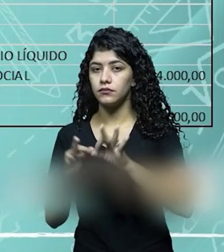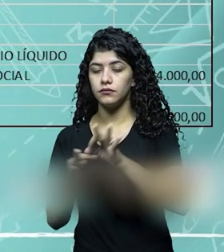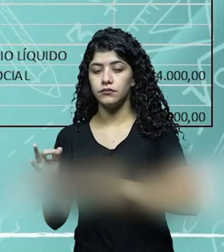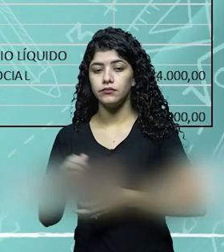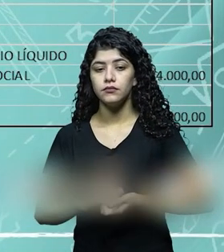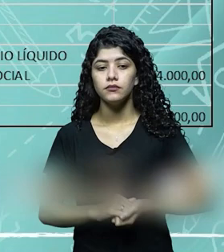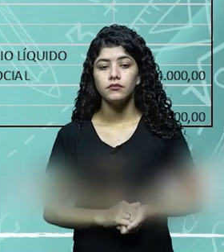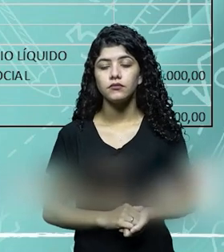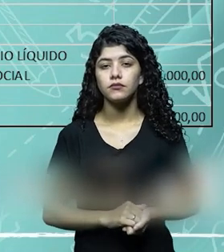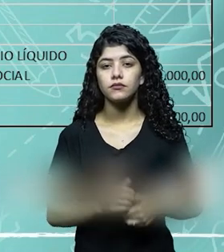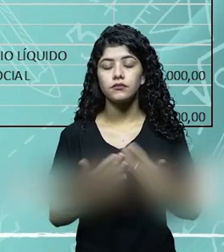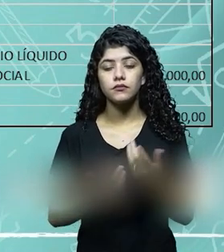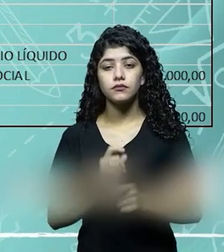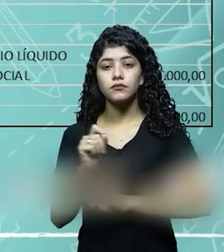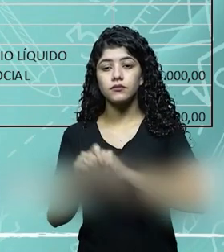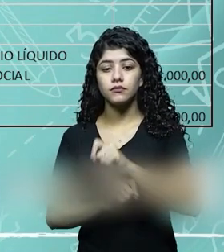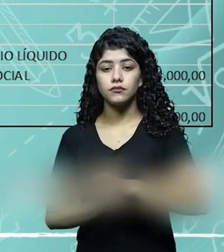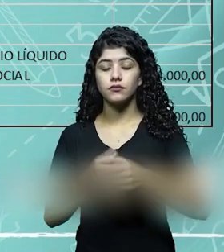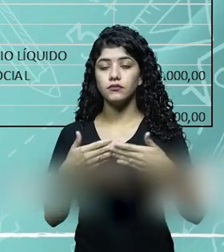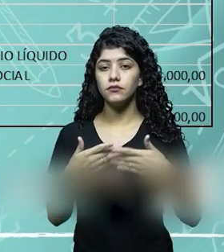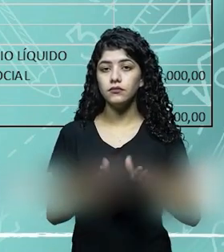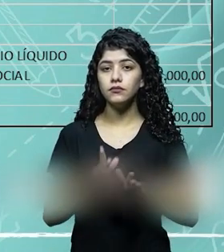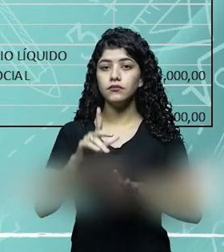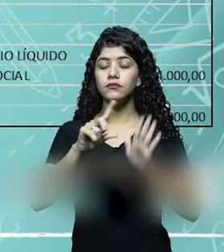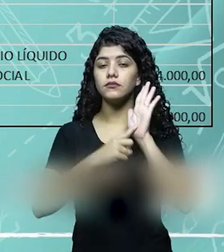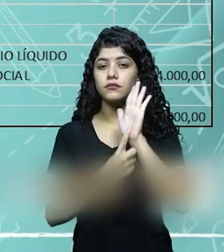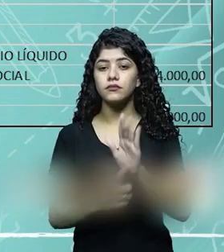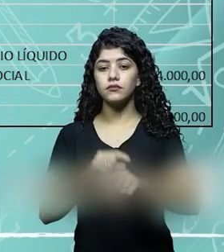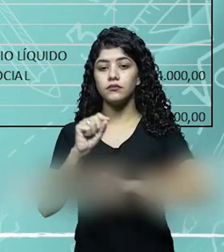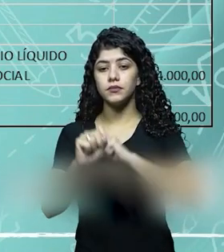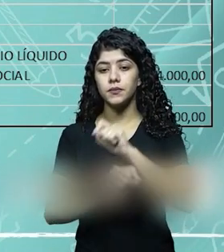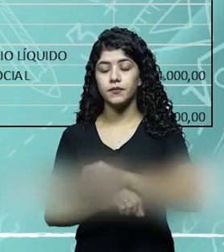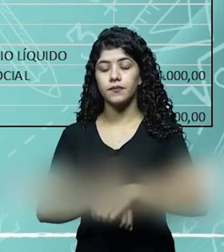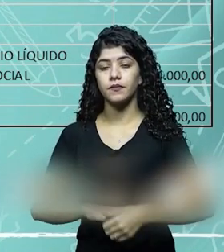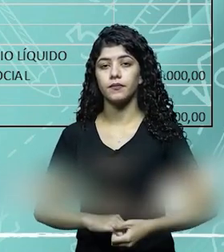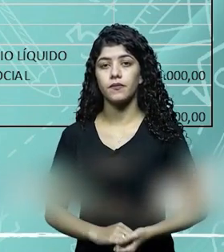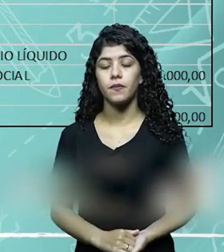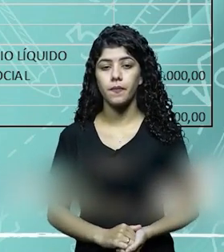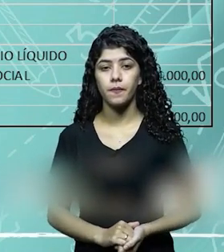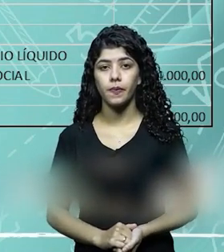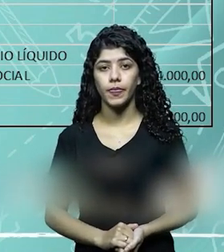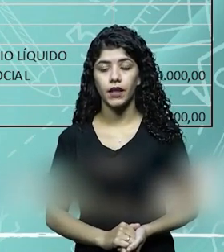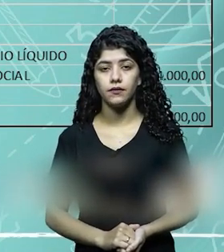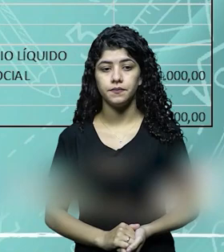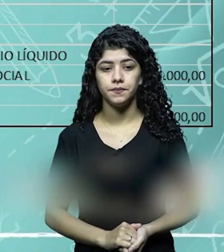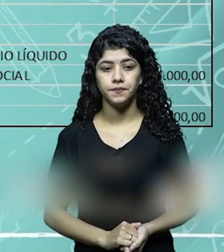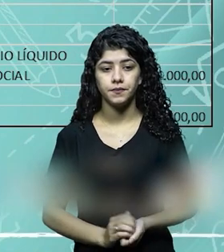Então, o balanço patrimonial de abertura, apresentou os seguintes elementos. Dentro do ativo,